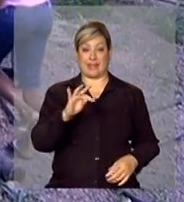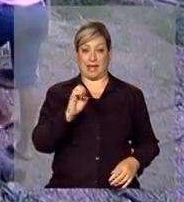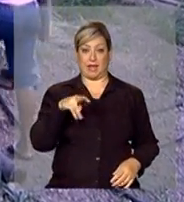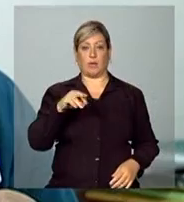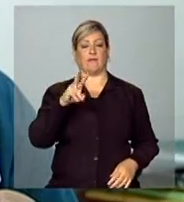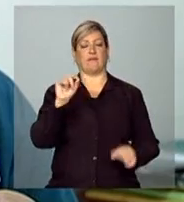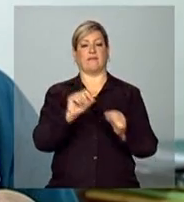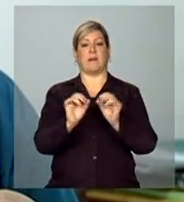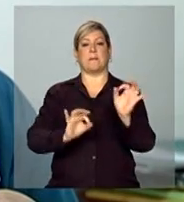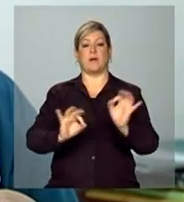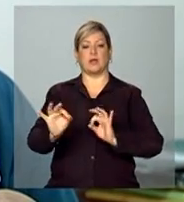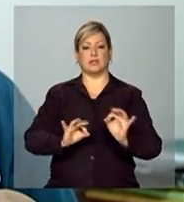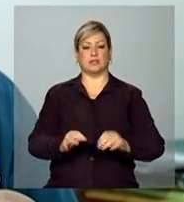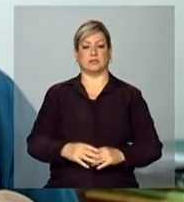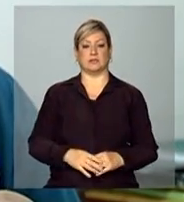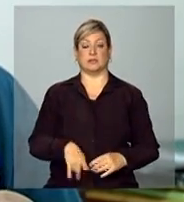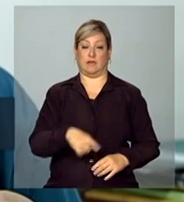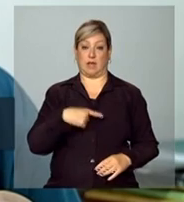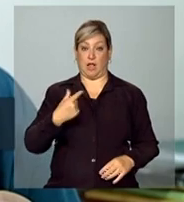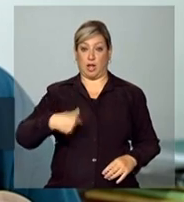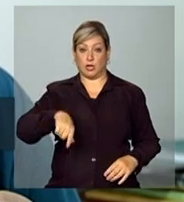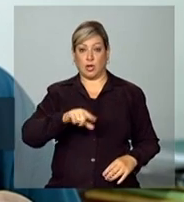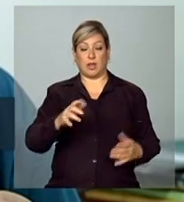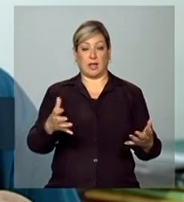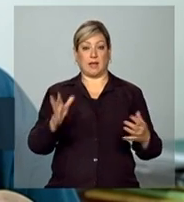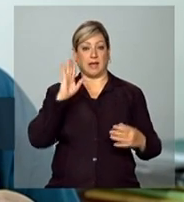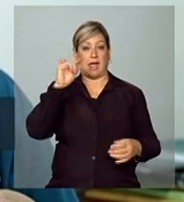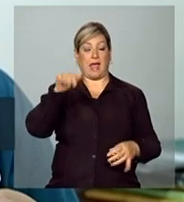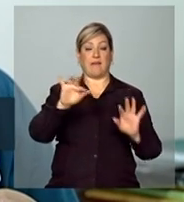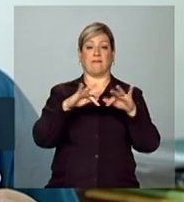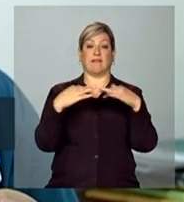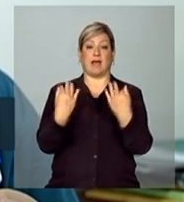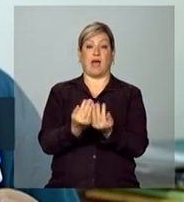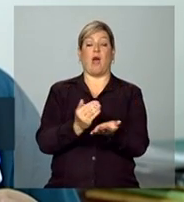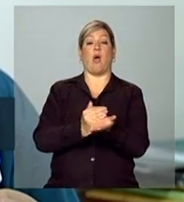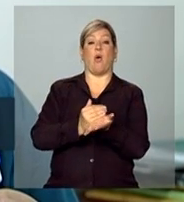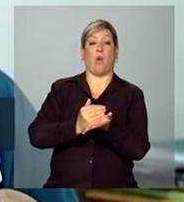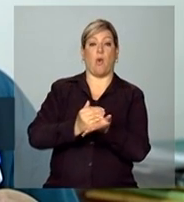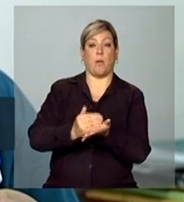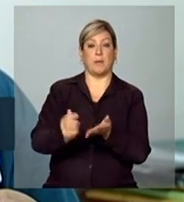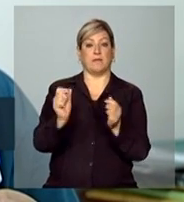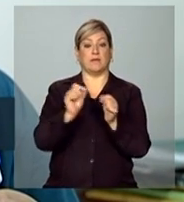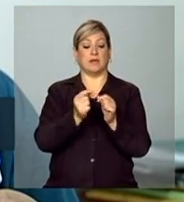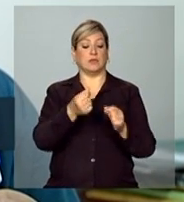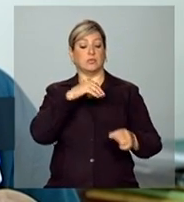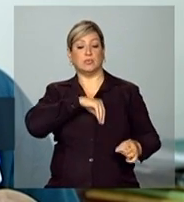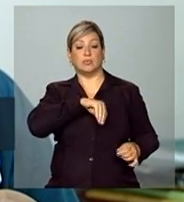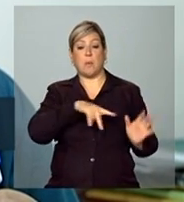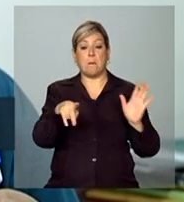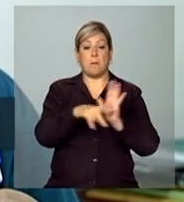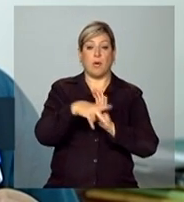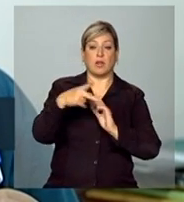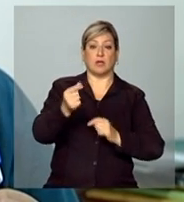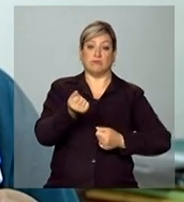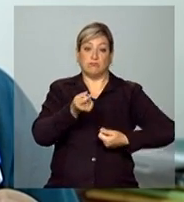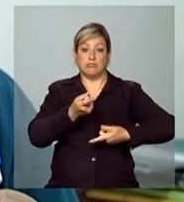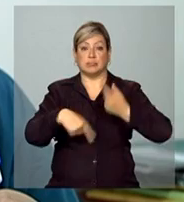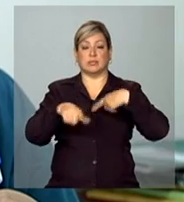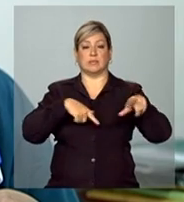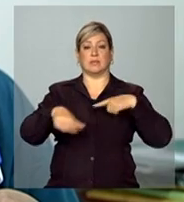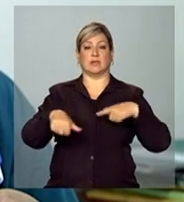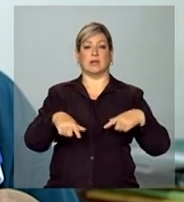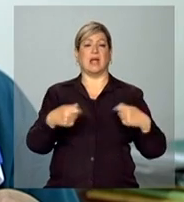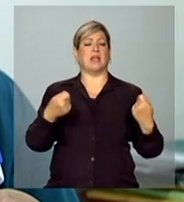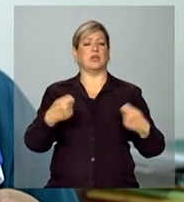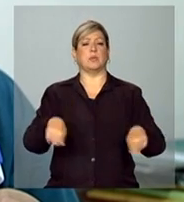projeto. O objetivo final é que essa família comece a produzir alguma renda própria para que não dependa mais